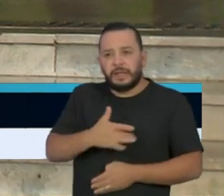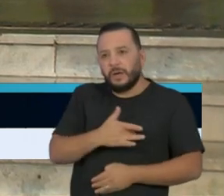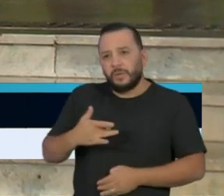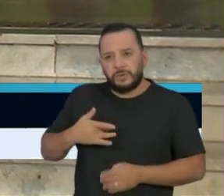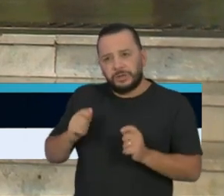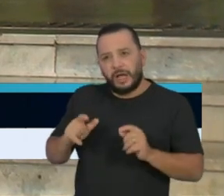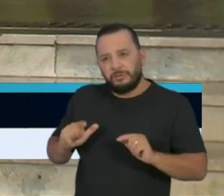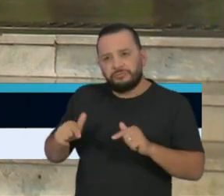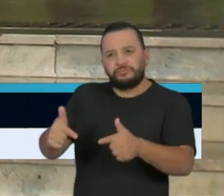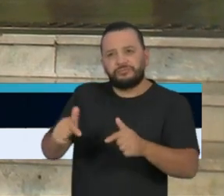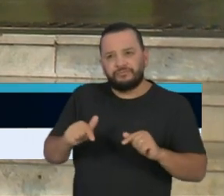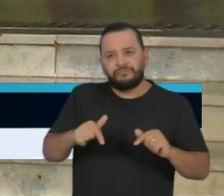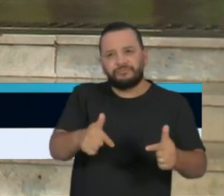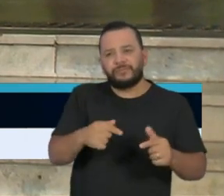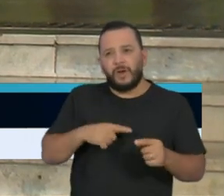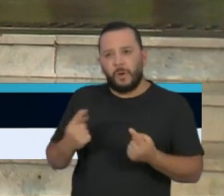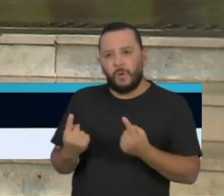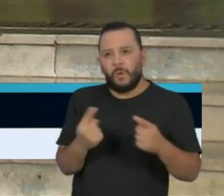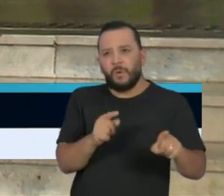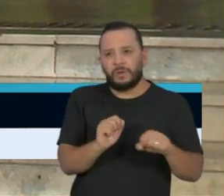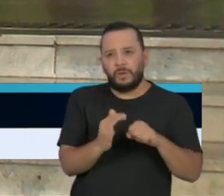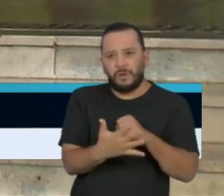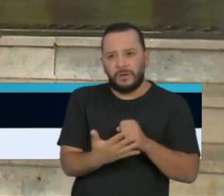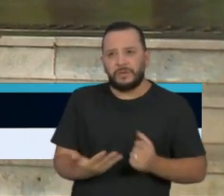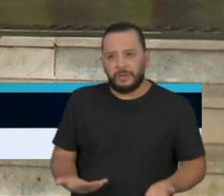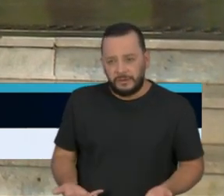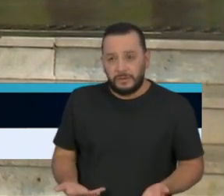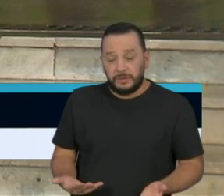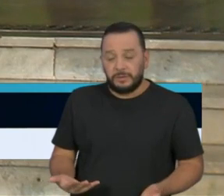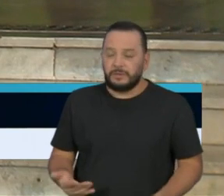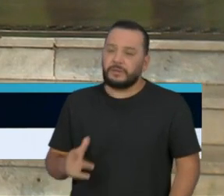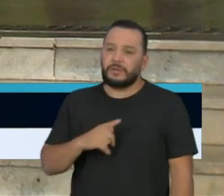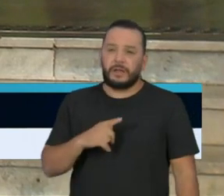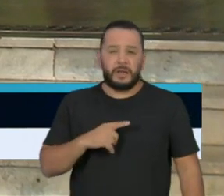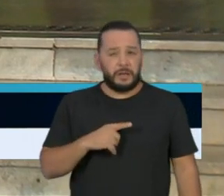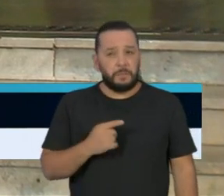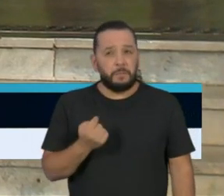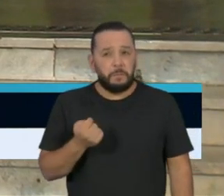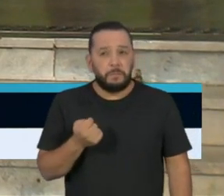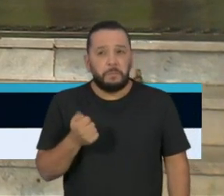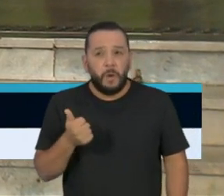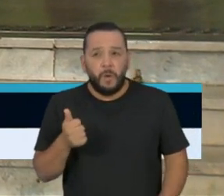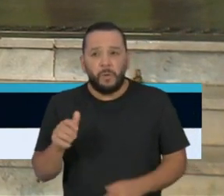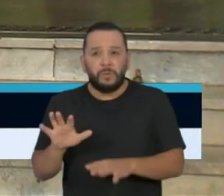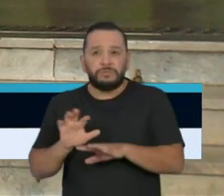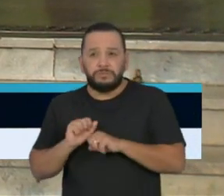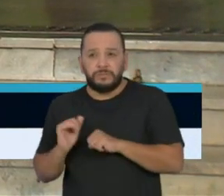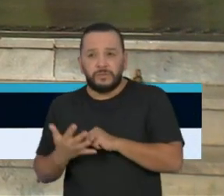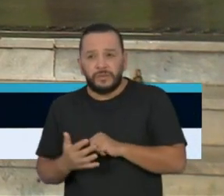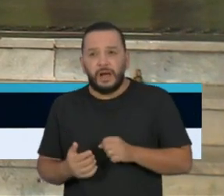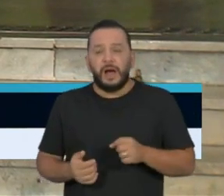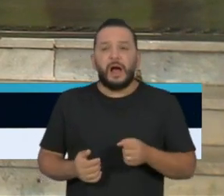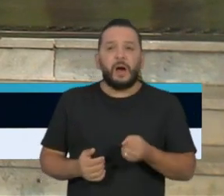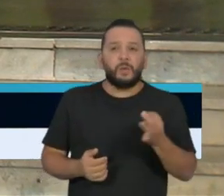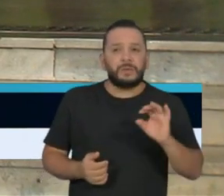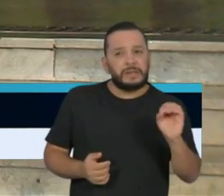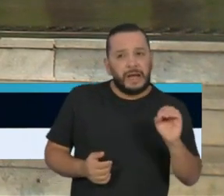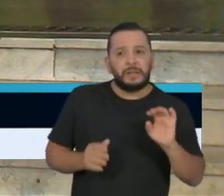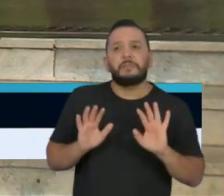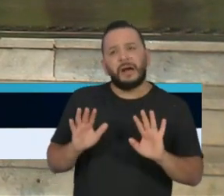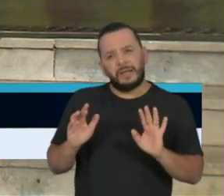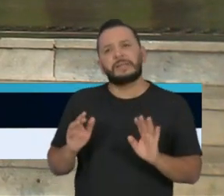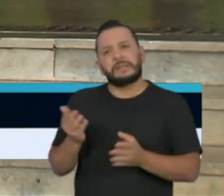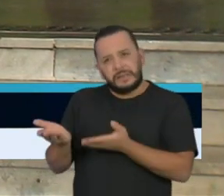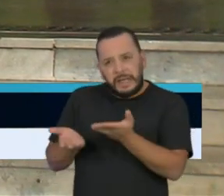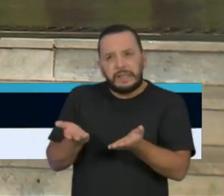crise. São muito poucos casos, mas que sempre tem que receber um tratamento tal e qual